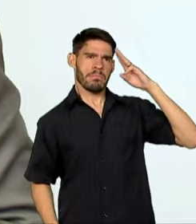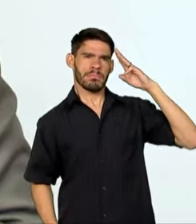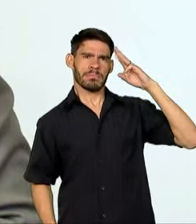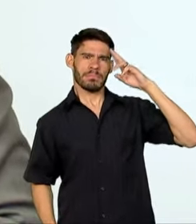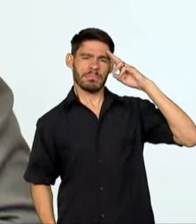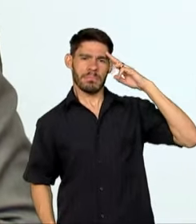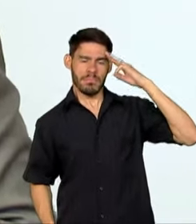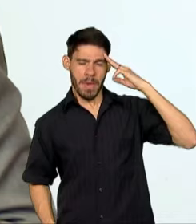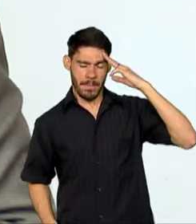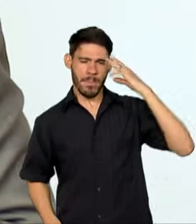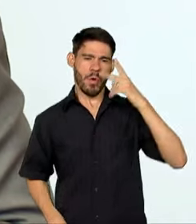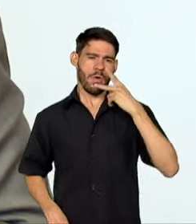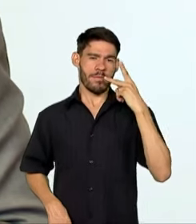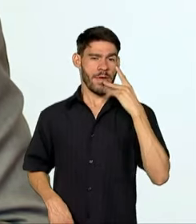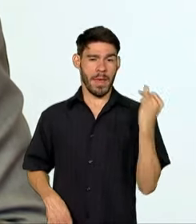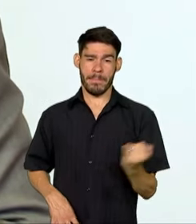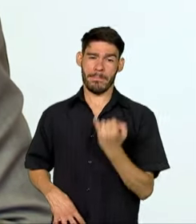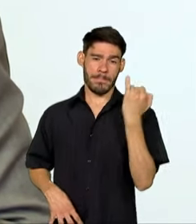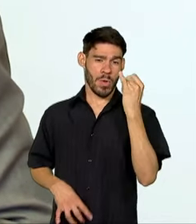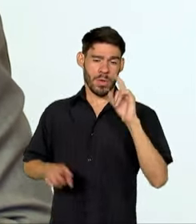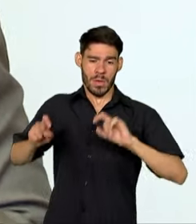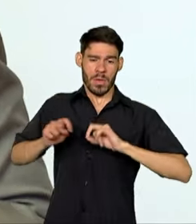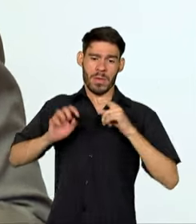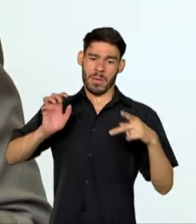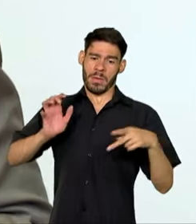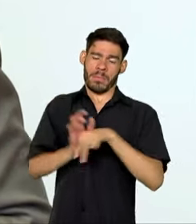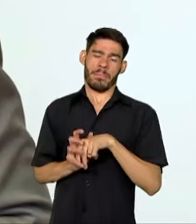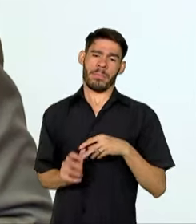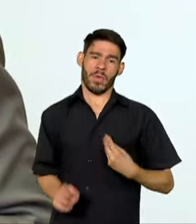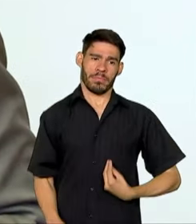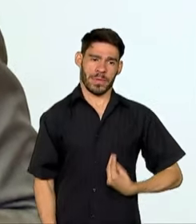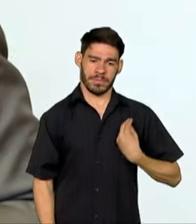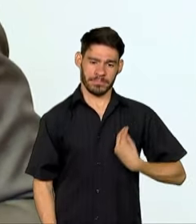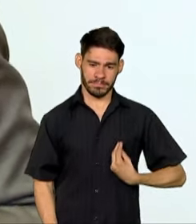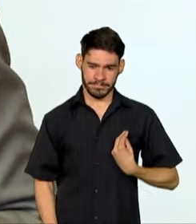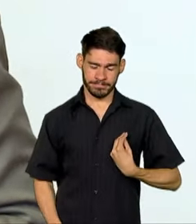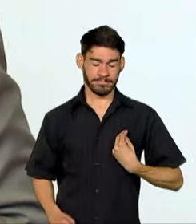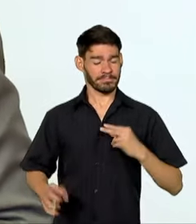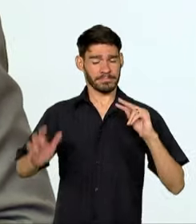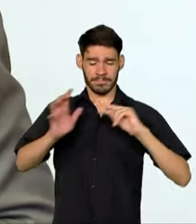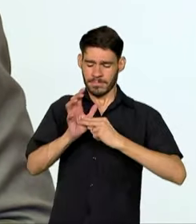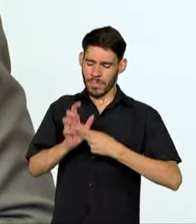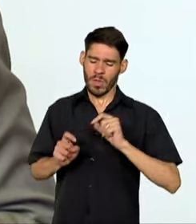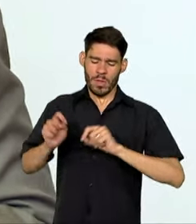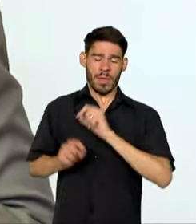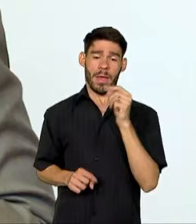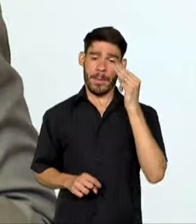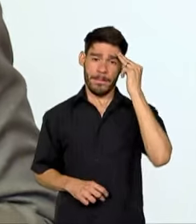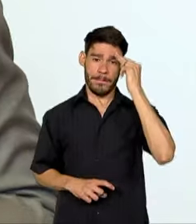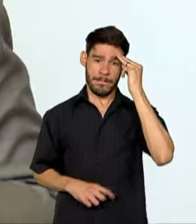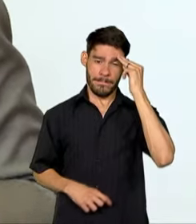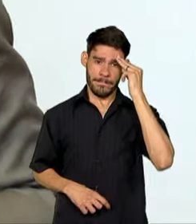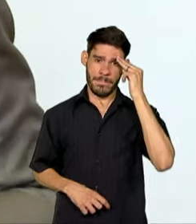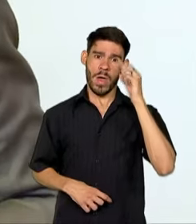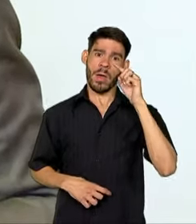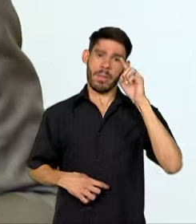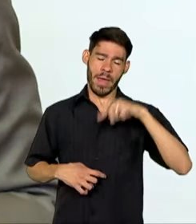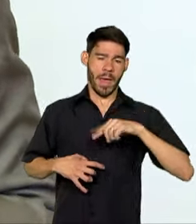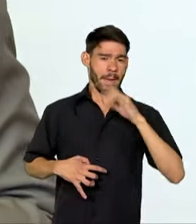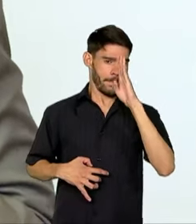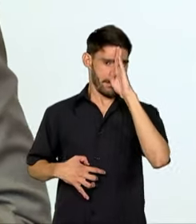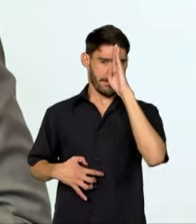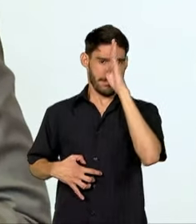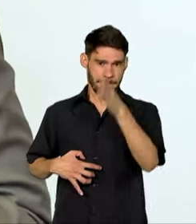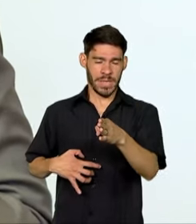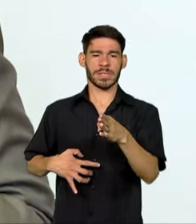dimensão fundamental da própria existência. Ou seja, a memória é algo central